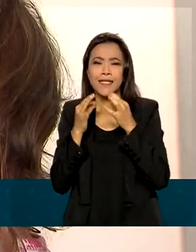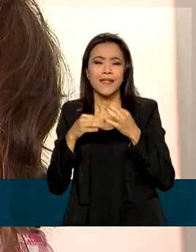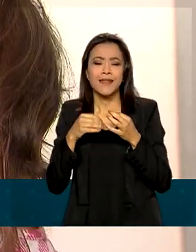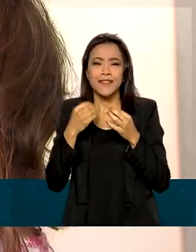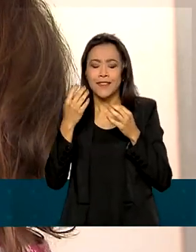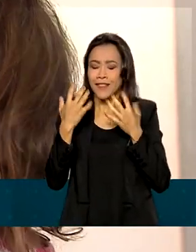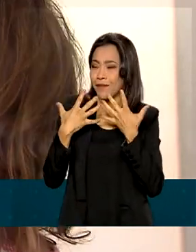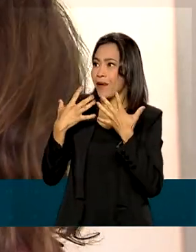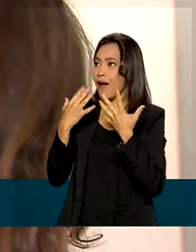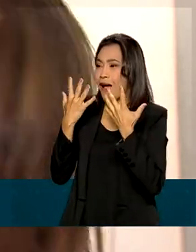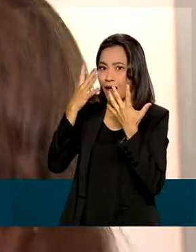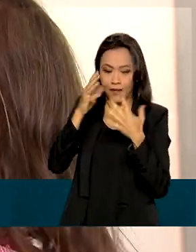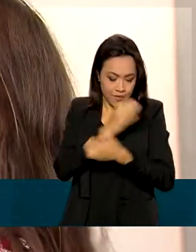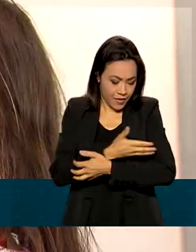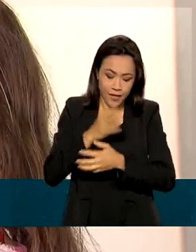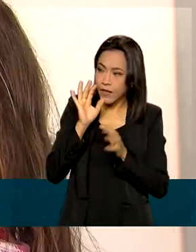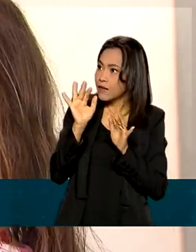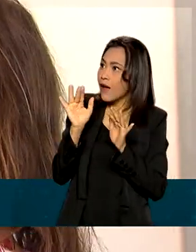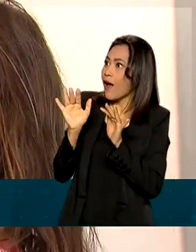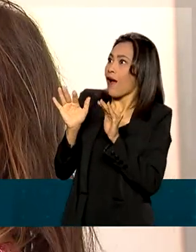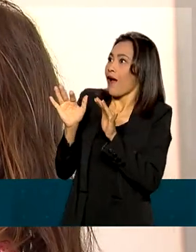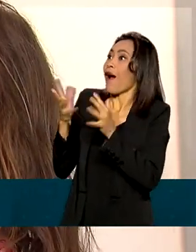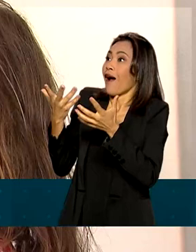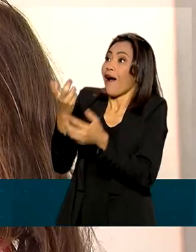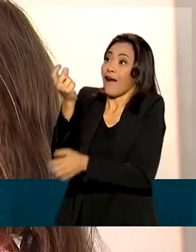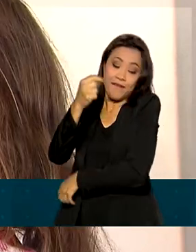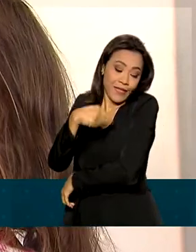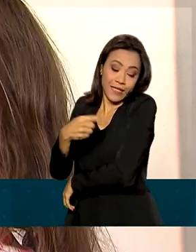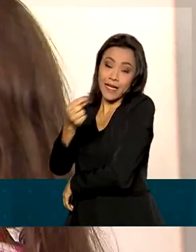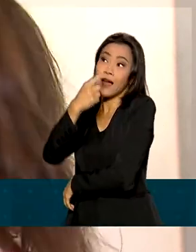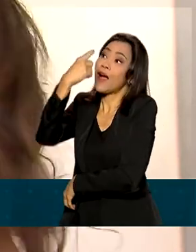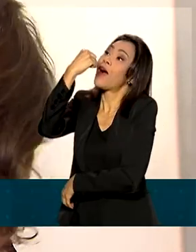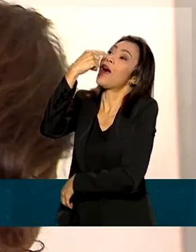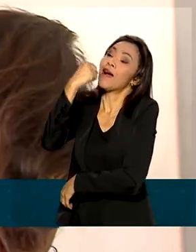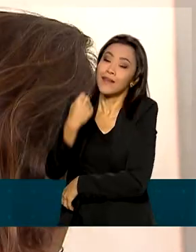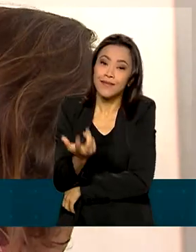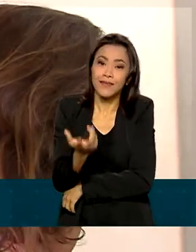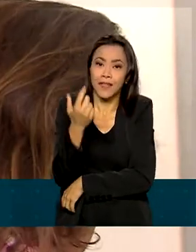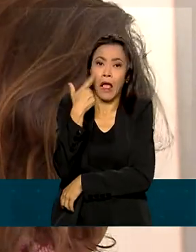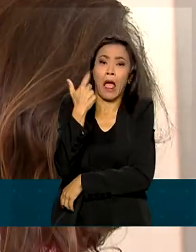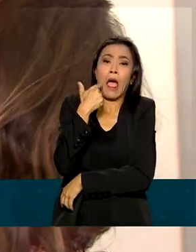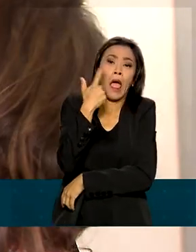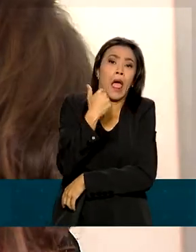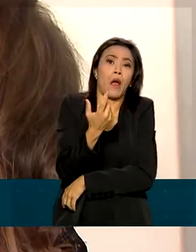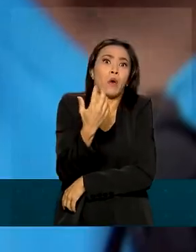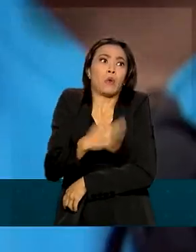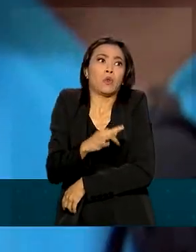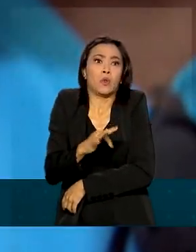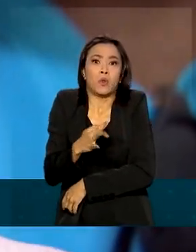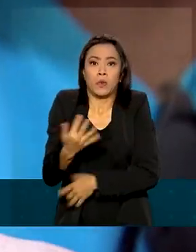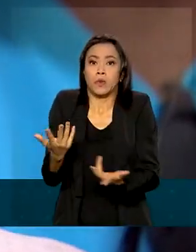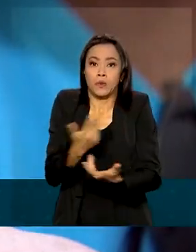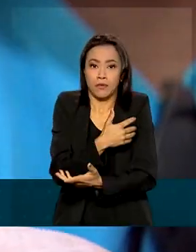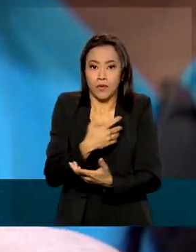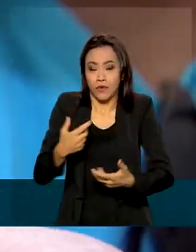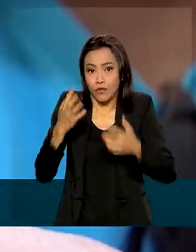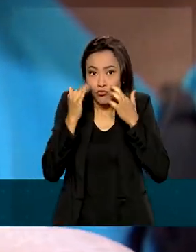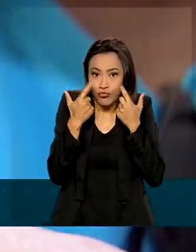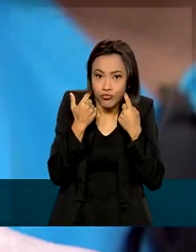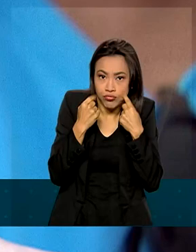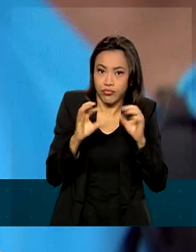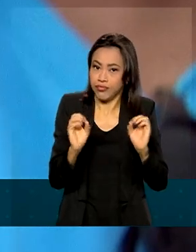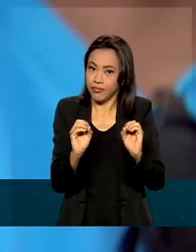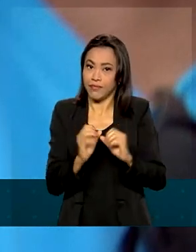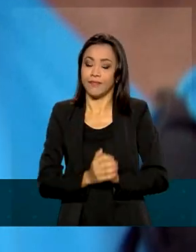que possa fomentar com que a criança tome a vacina sem que seja um assombro. No total, 18